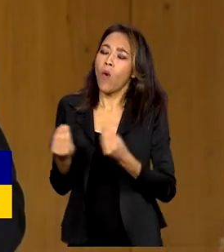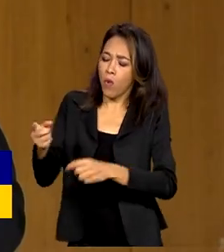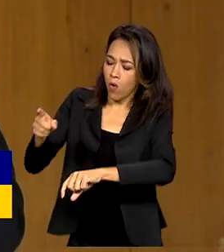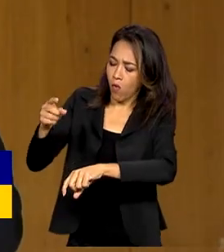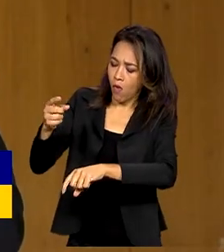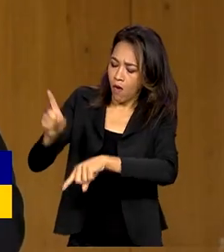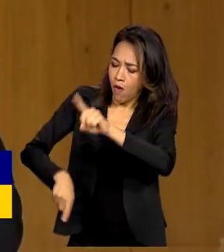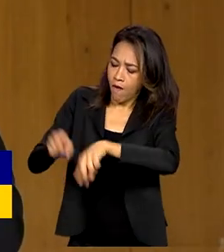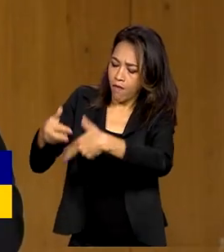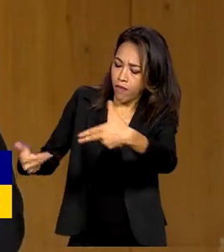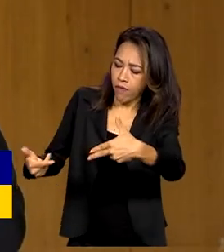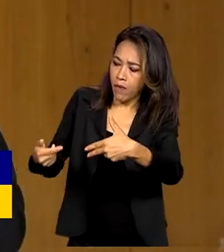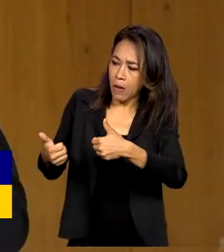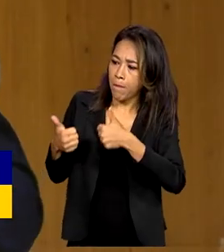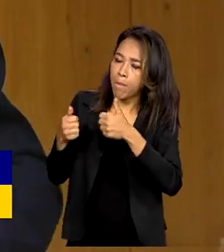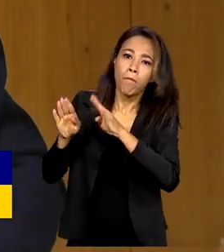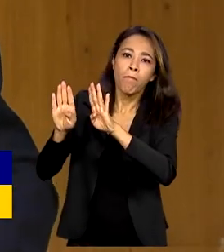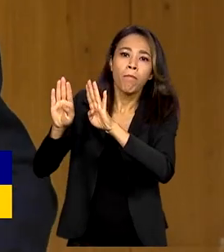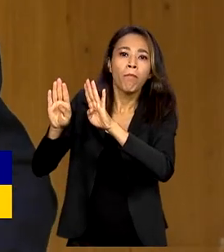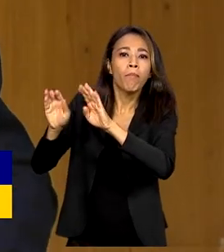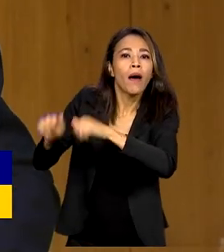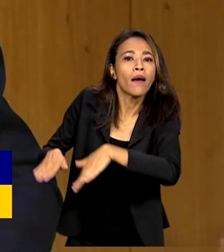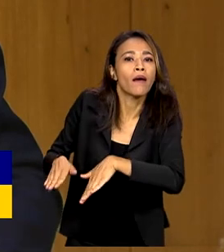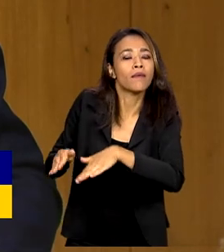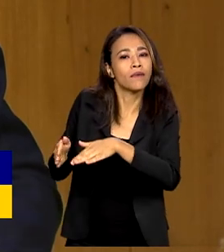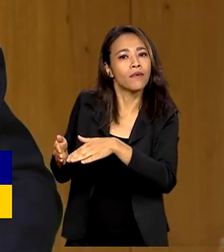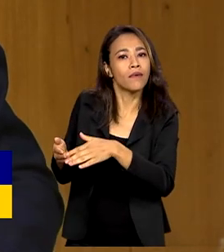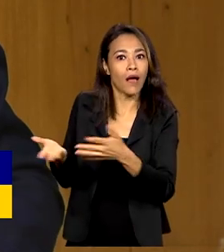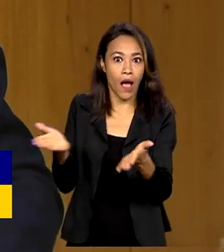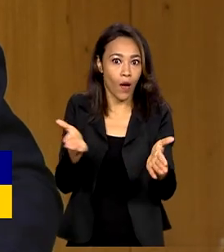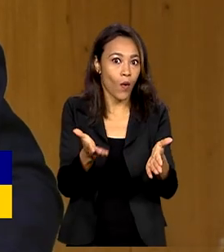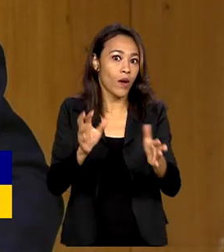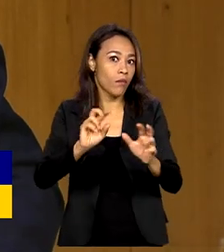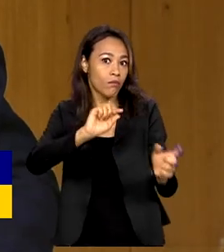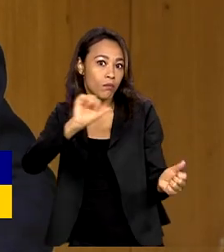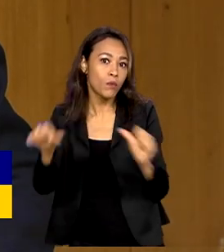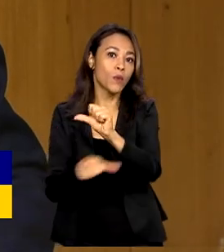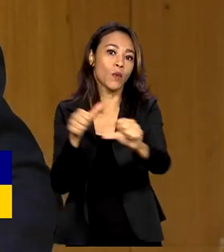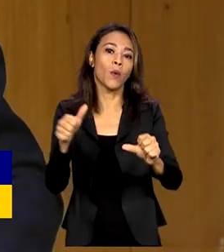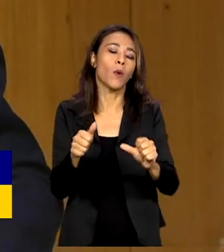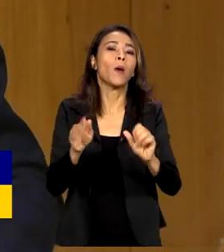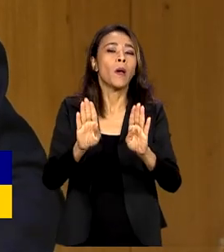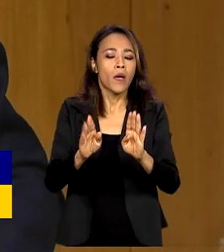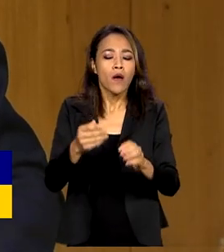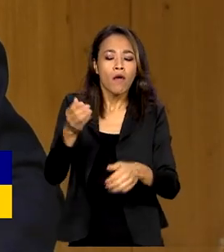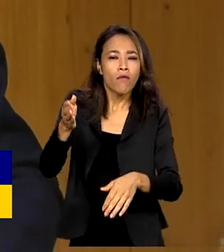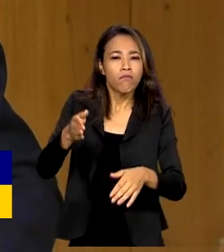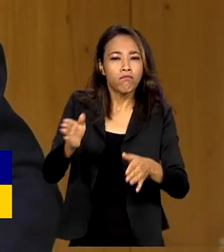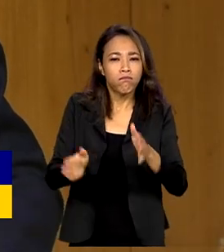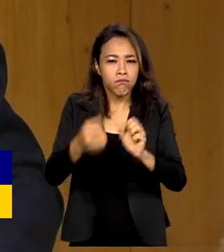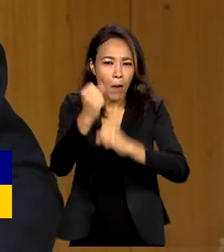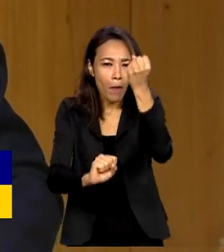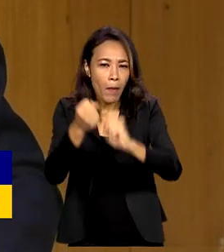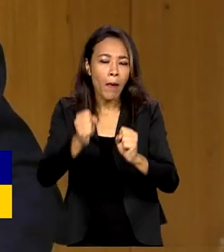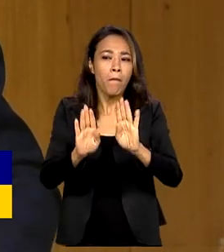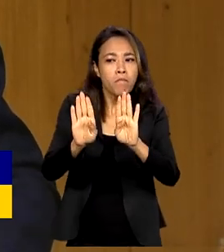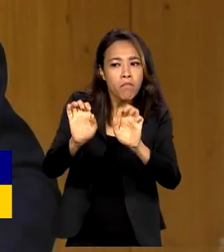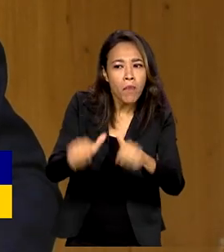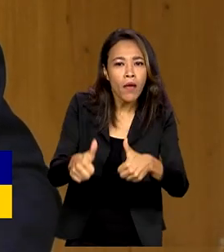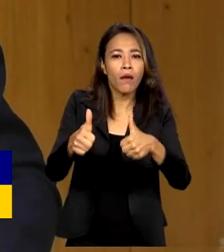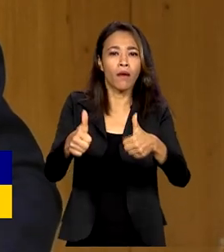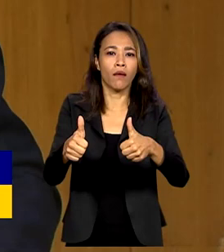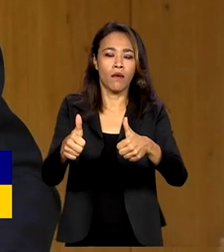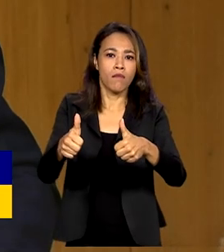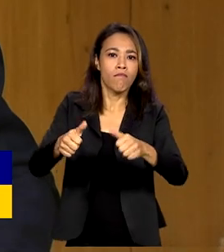e barato? Agora é onde é que eu fabrico bem, barato e consigo compensar